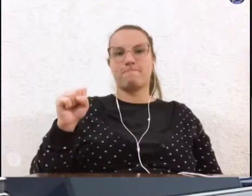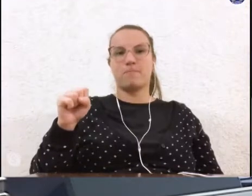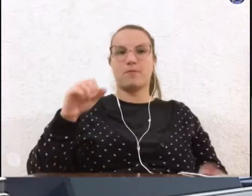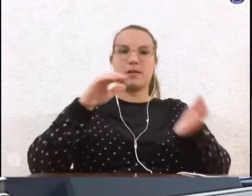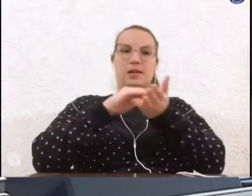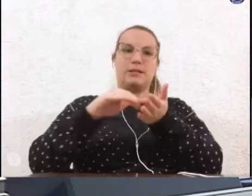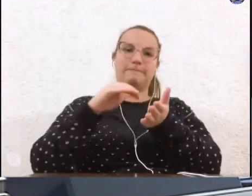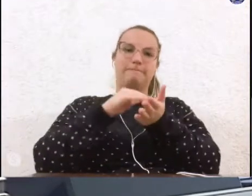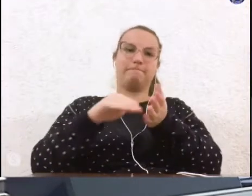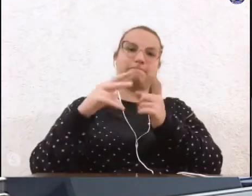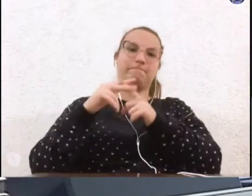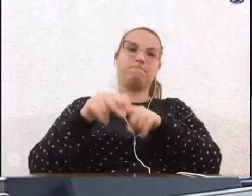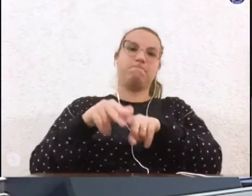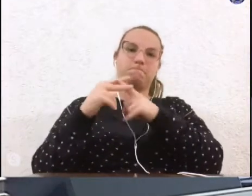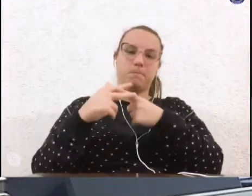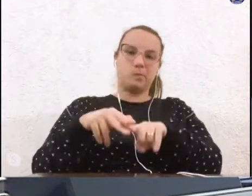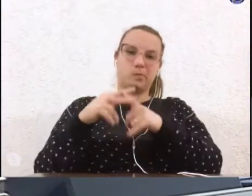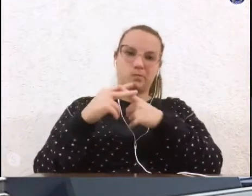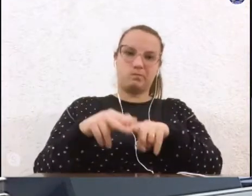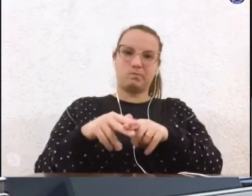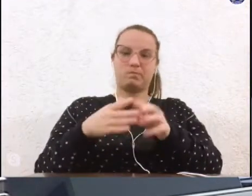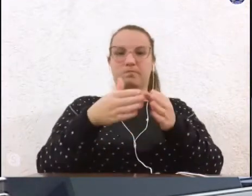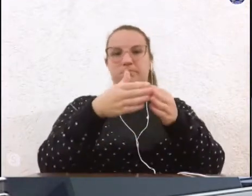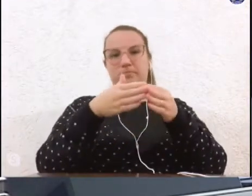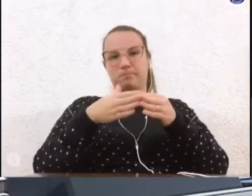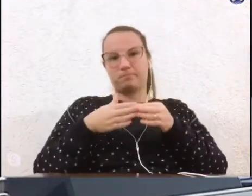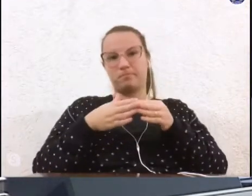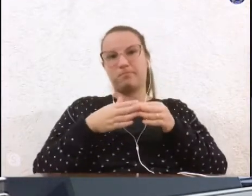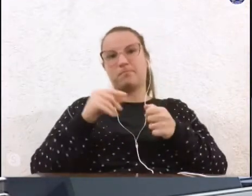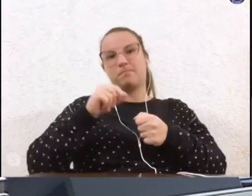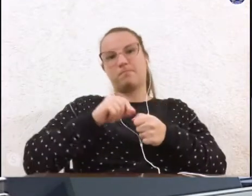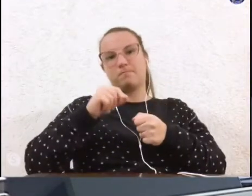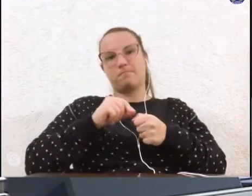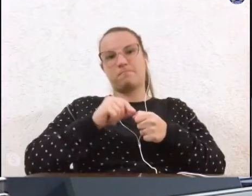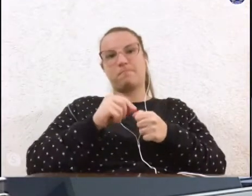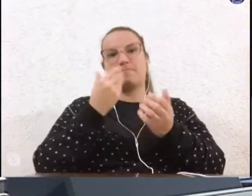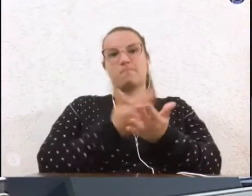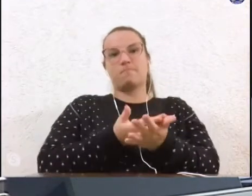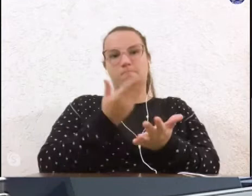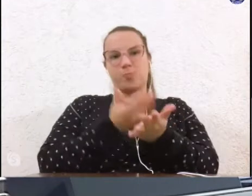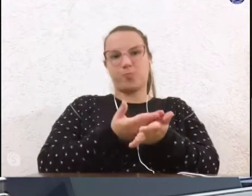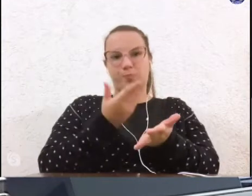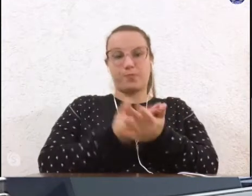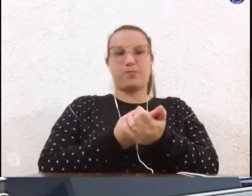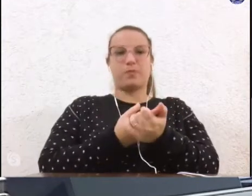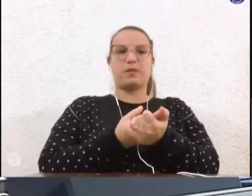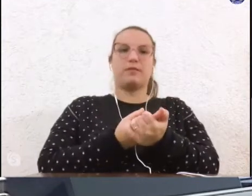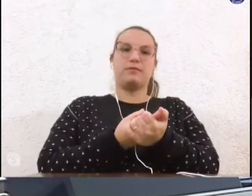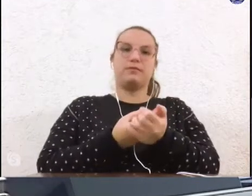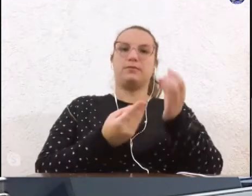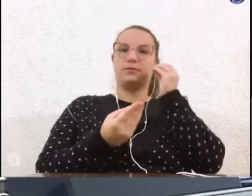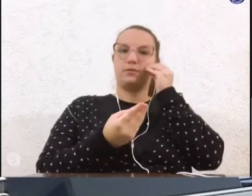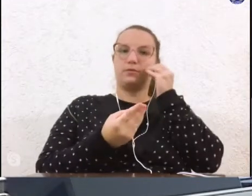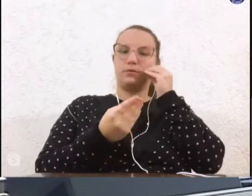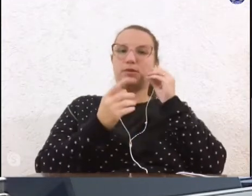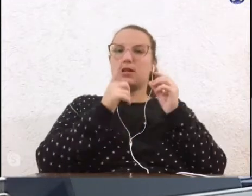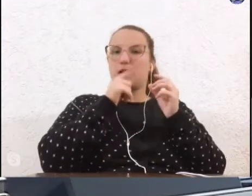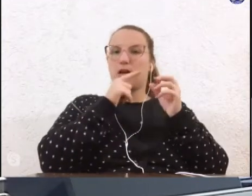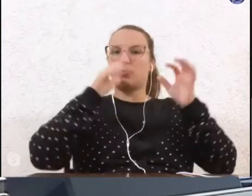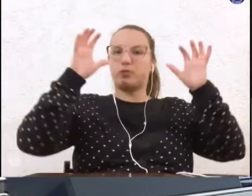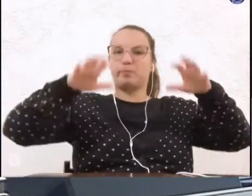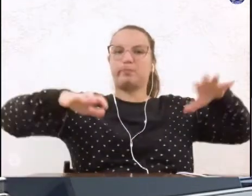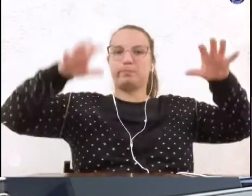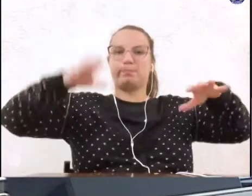Infraestrutura, solicitando realizar estudos para conter as águas das chuvas que